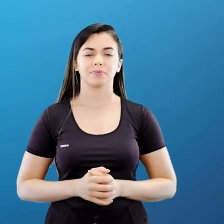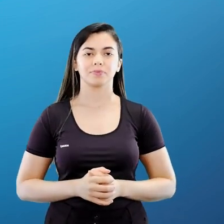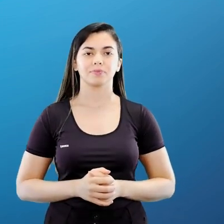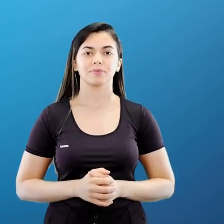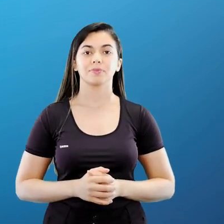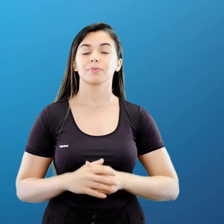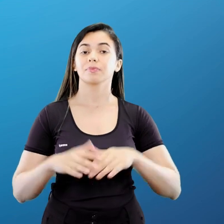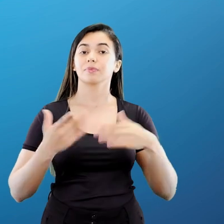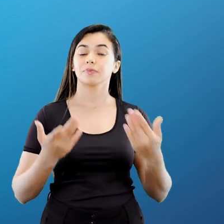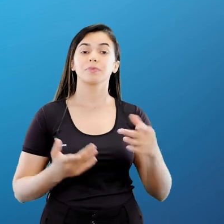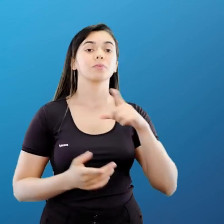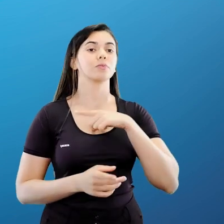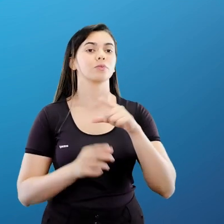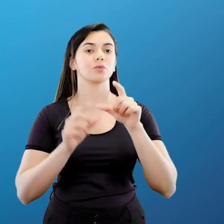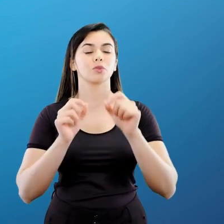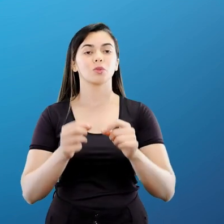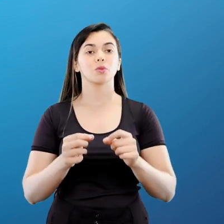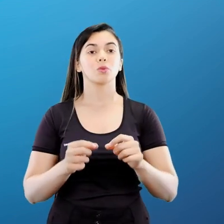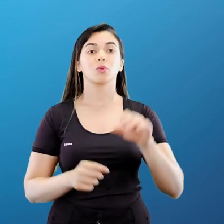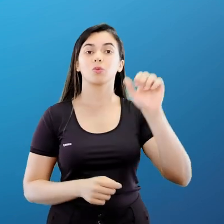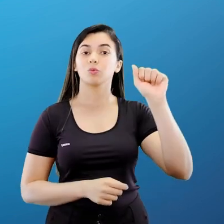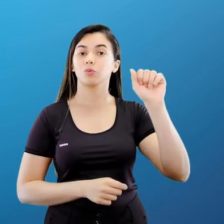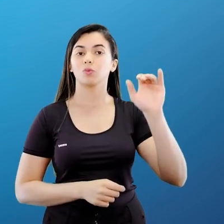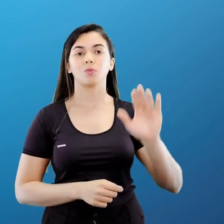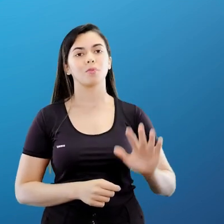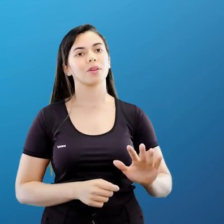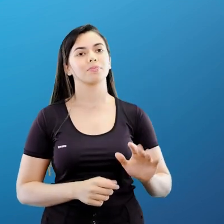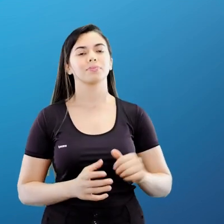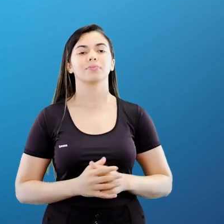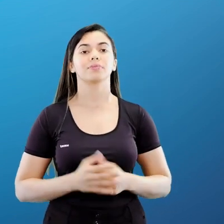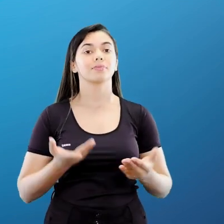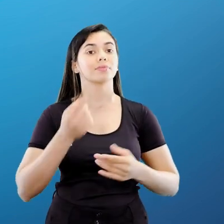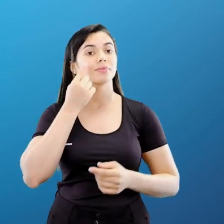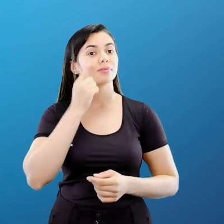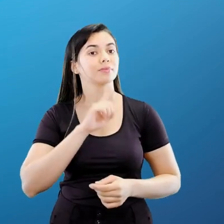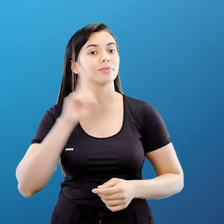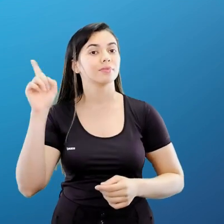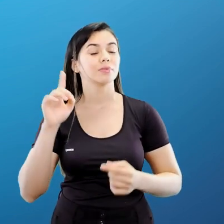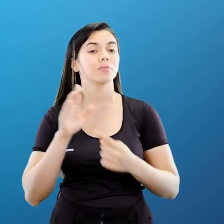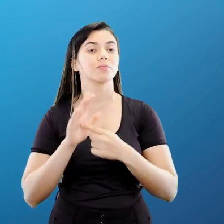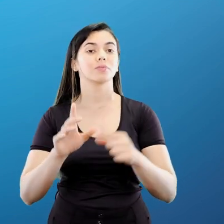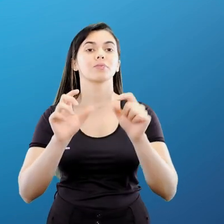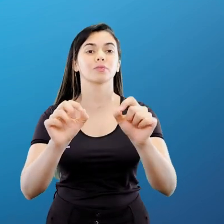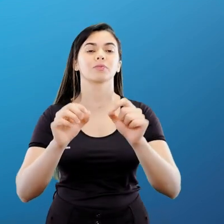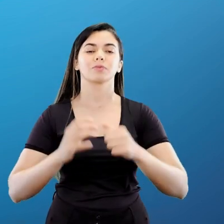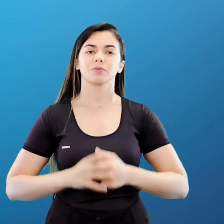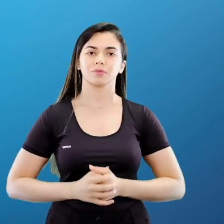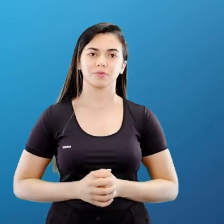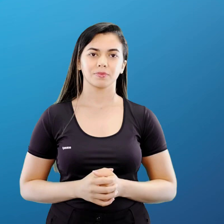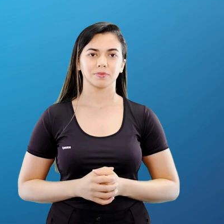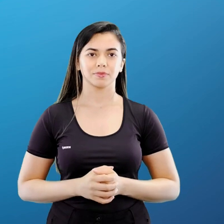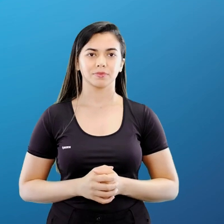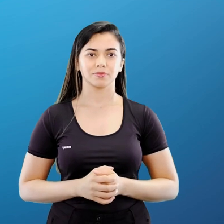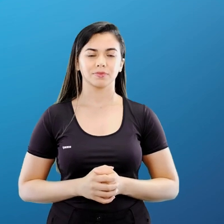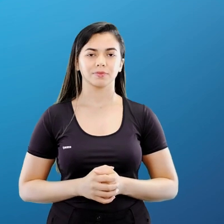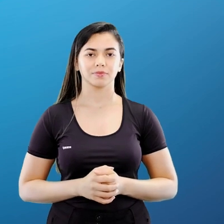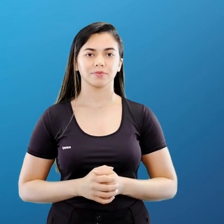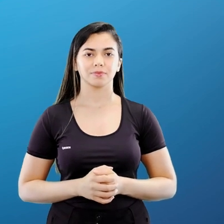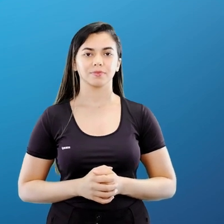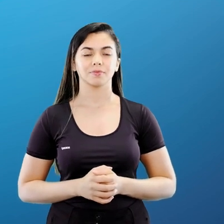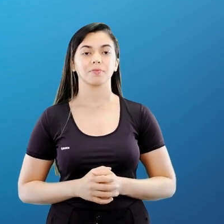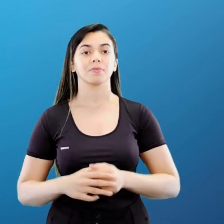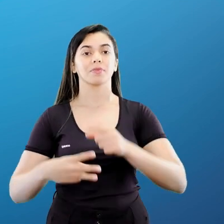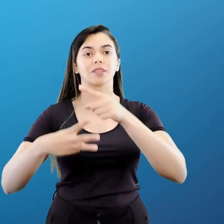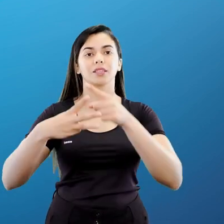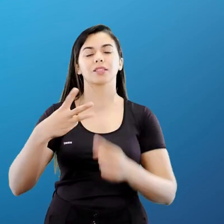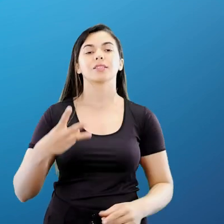Então, a gente tem agora aqui um mapa na telinha, que evidencia para vocês a famosa tríade de